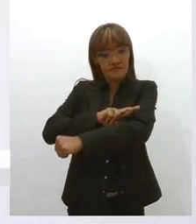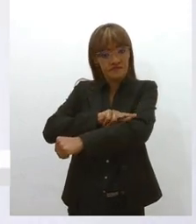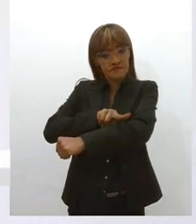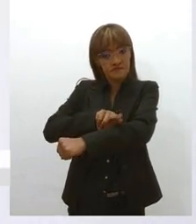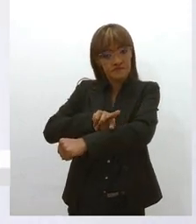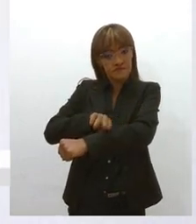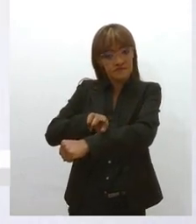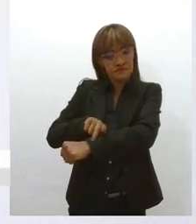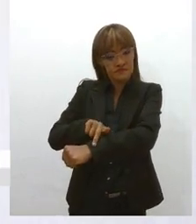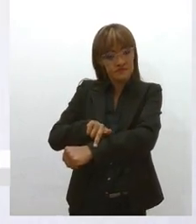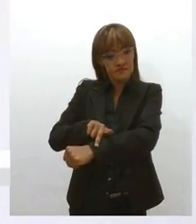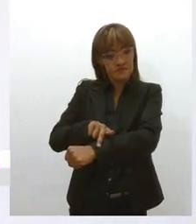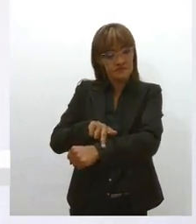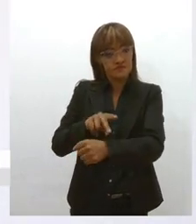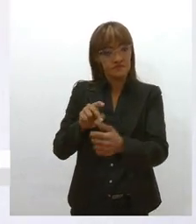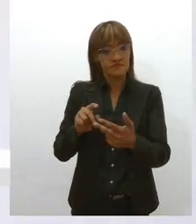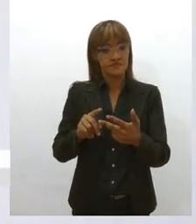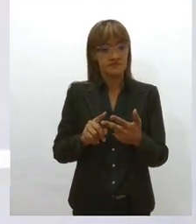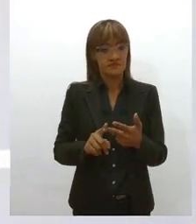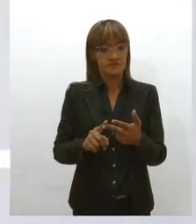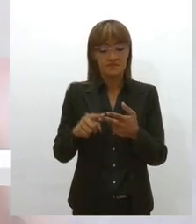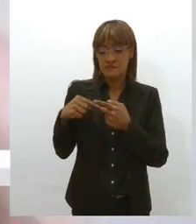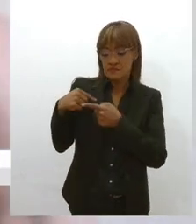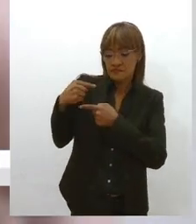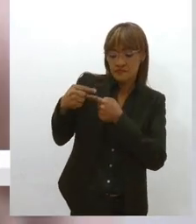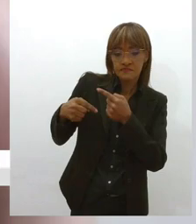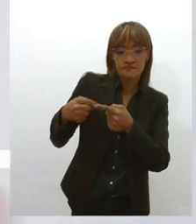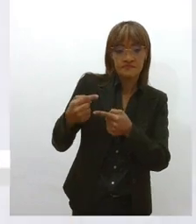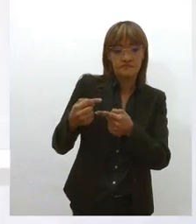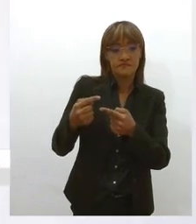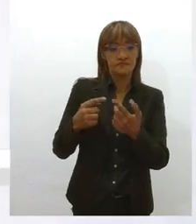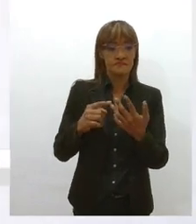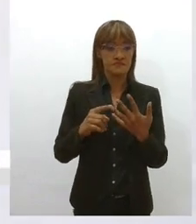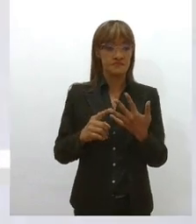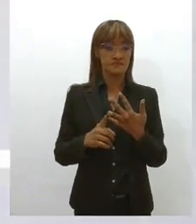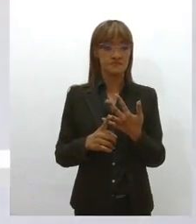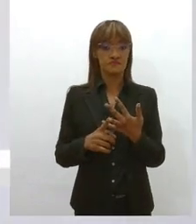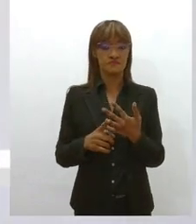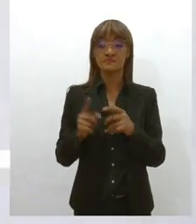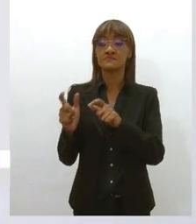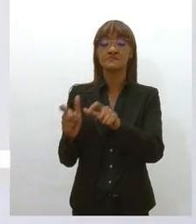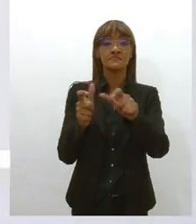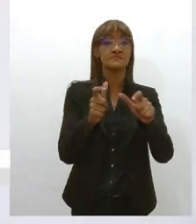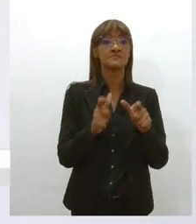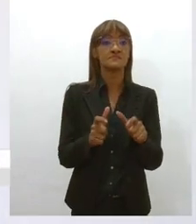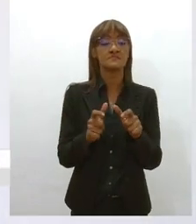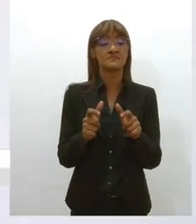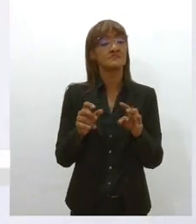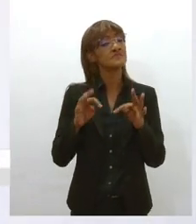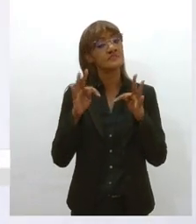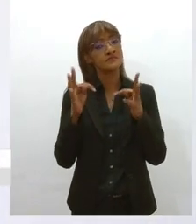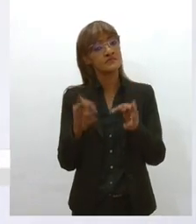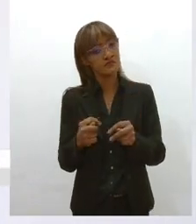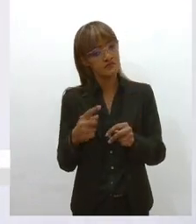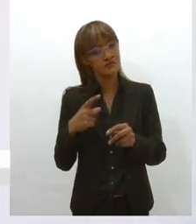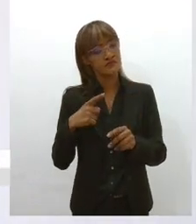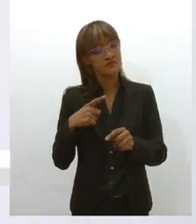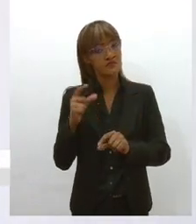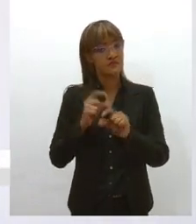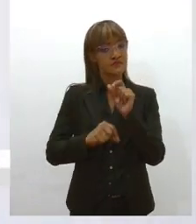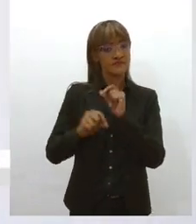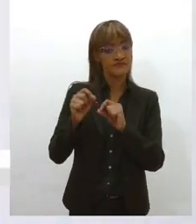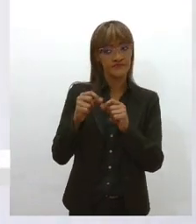geração, à região, tudo isso tem reflexões, tem